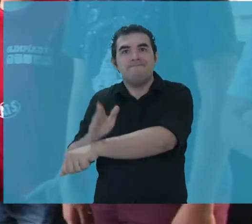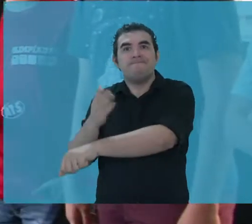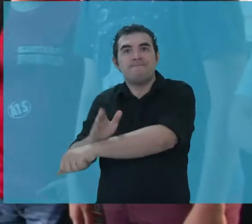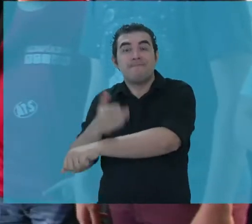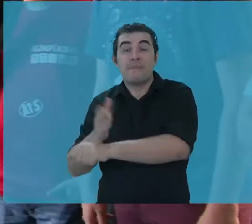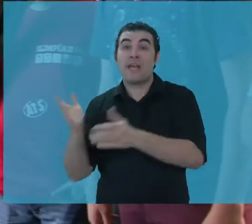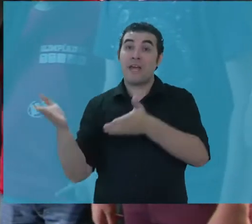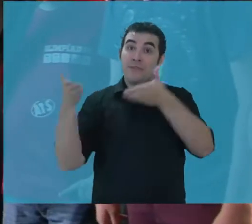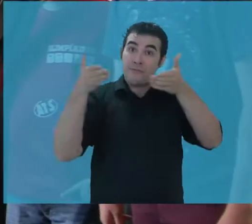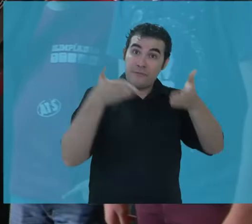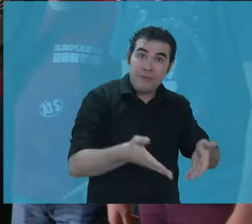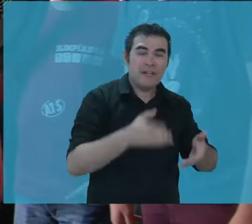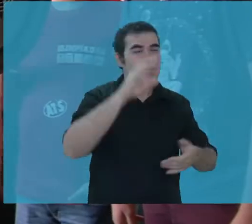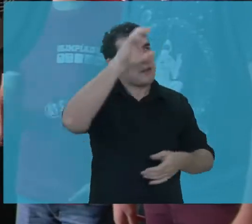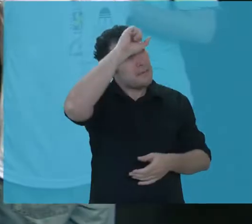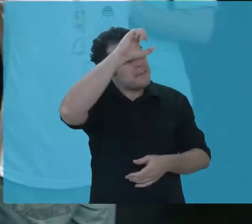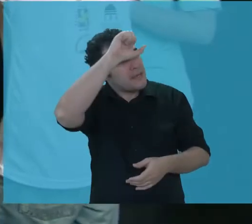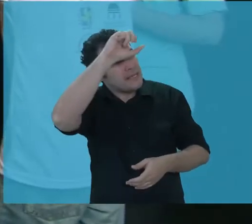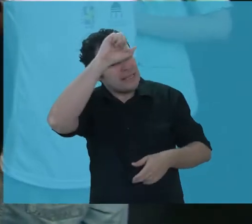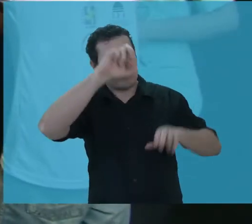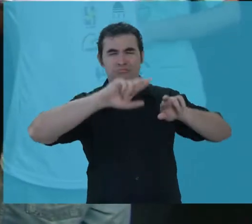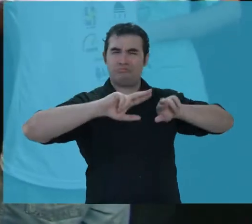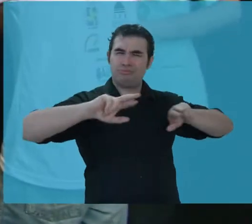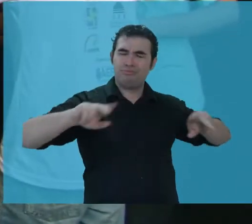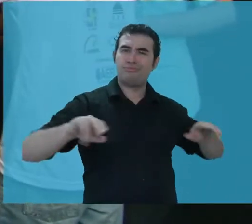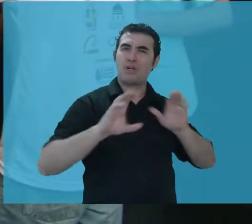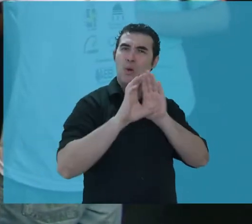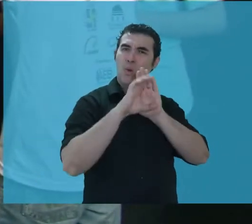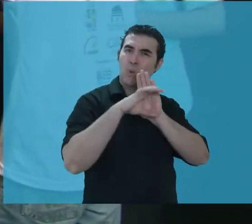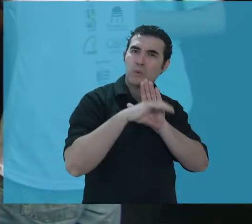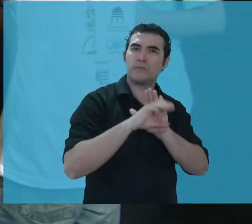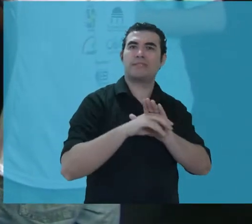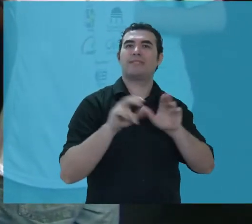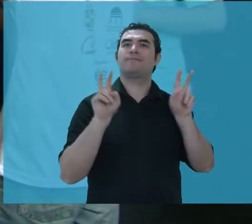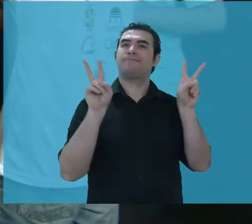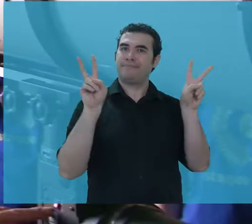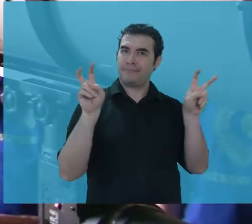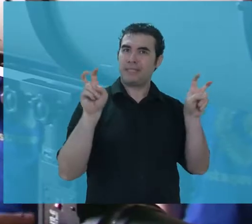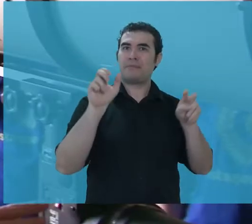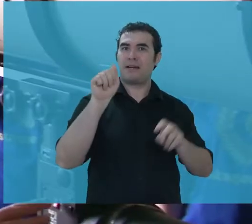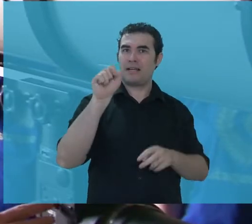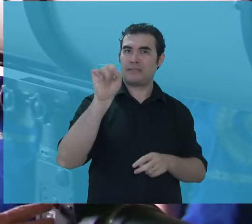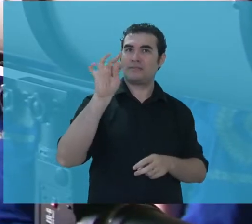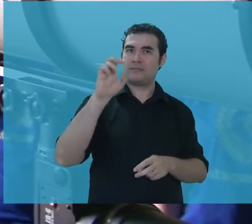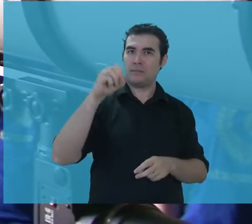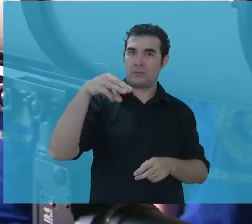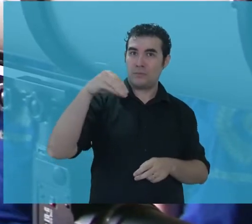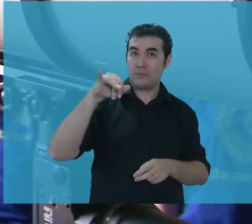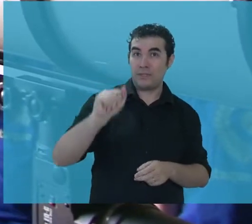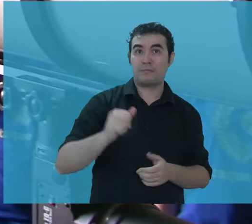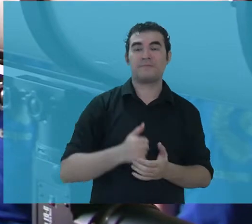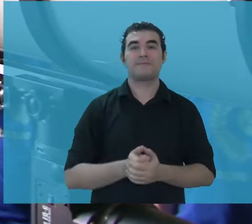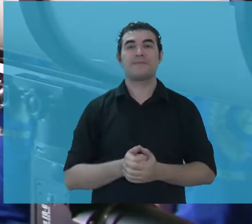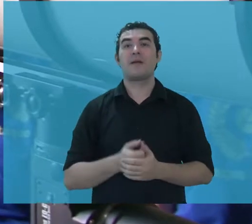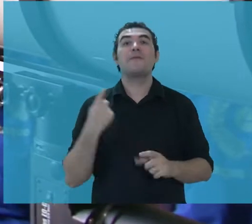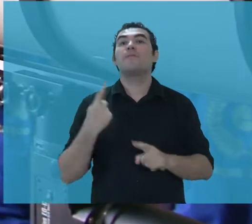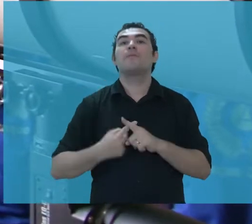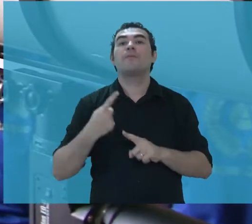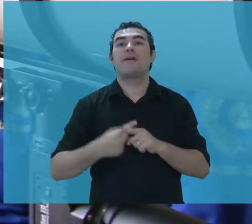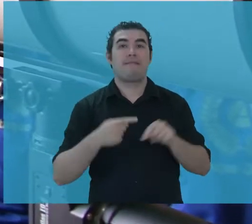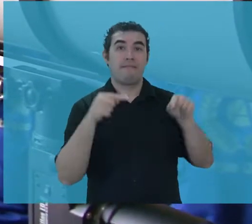de conhecer mais sobre equipamentos e conceitos do universo astronômico. É que a Seara da Ciência conta com uma